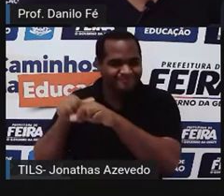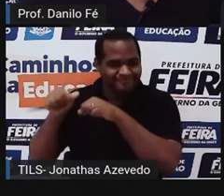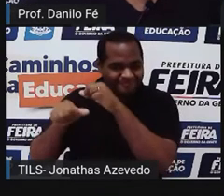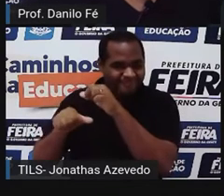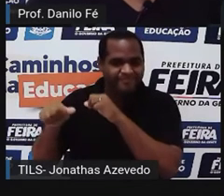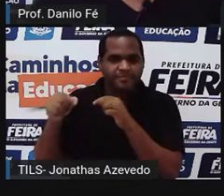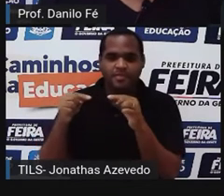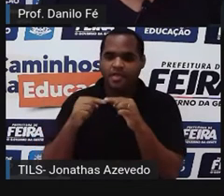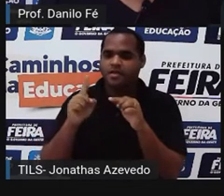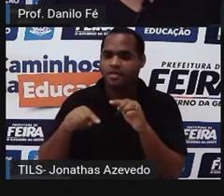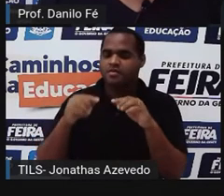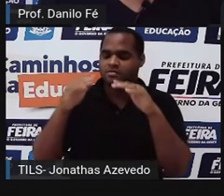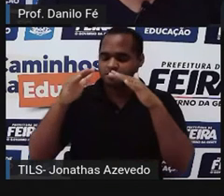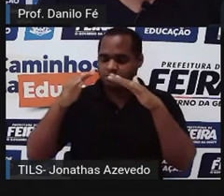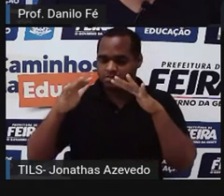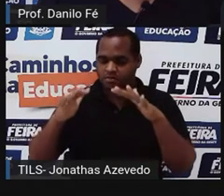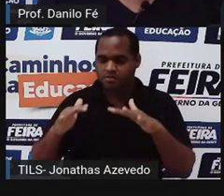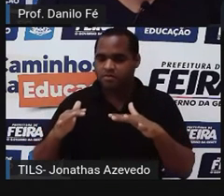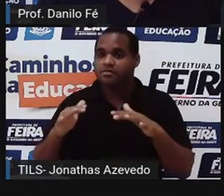gradativamente,